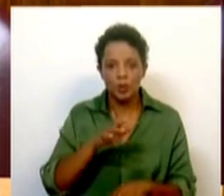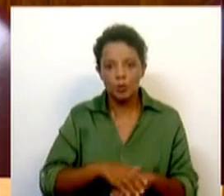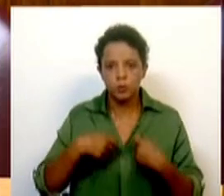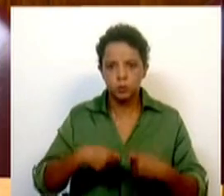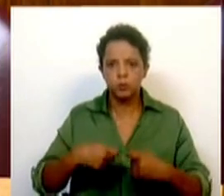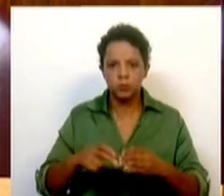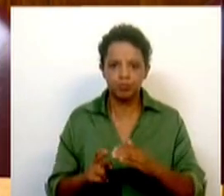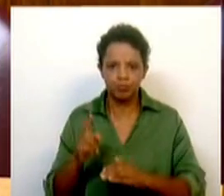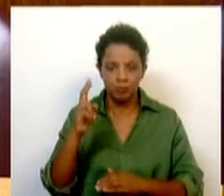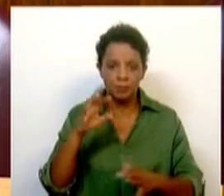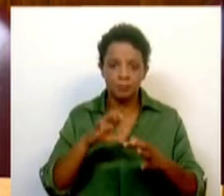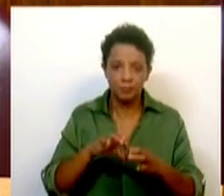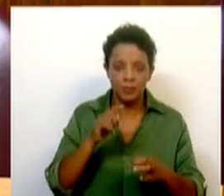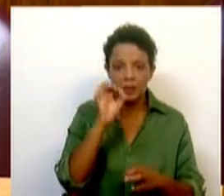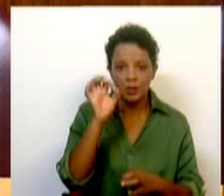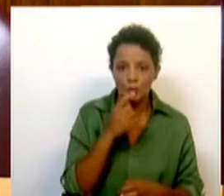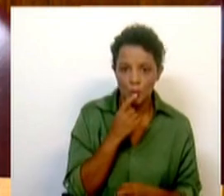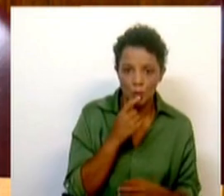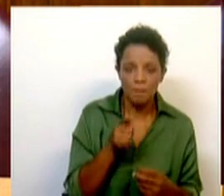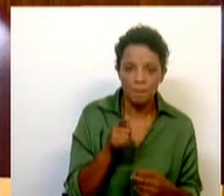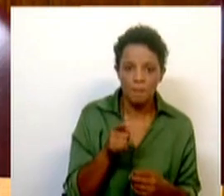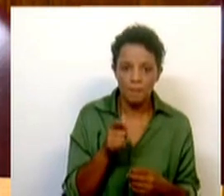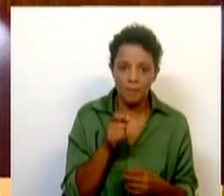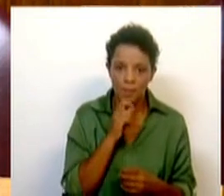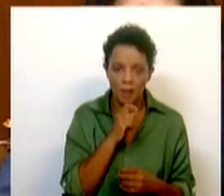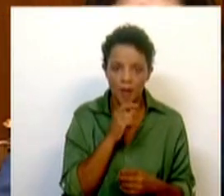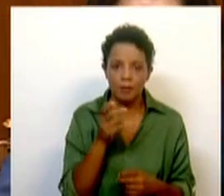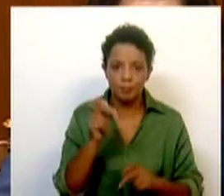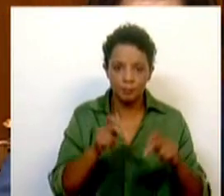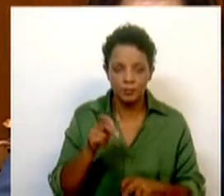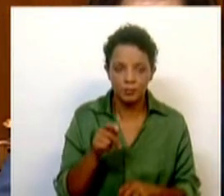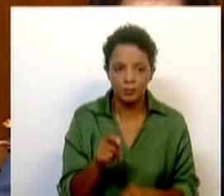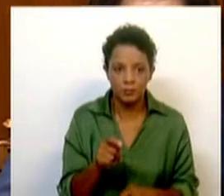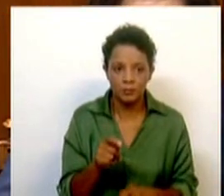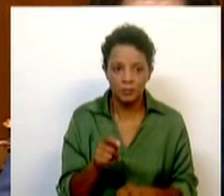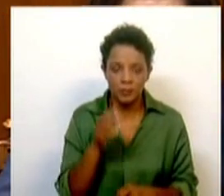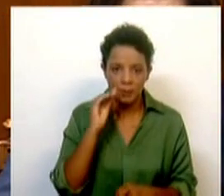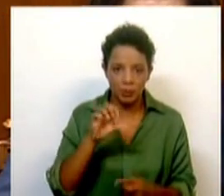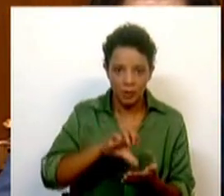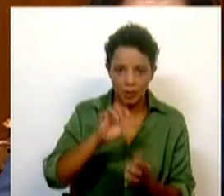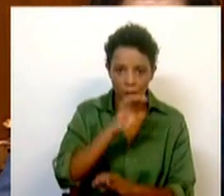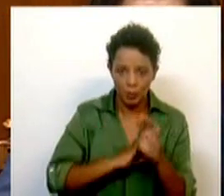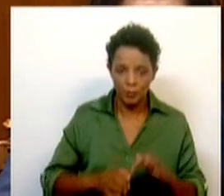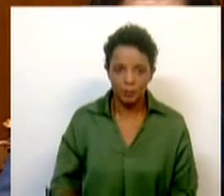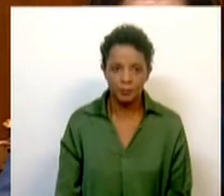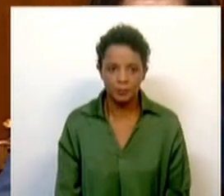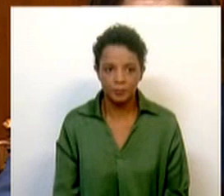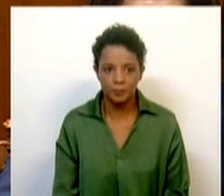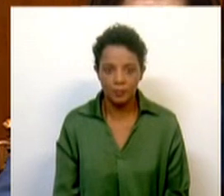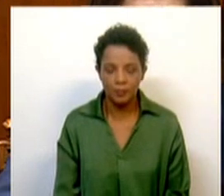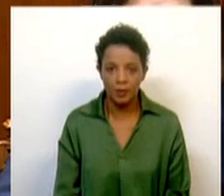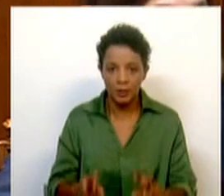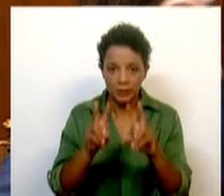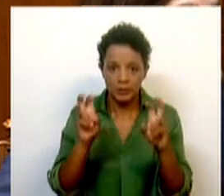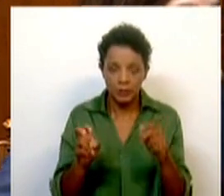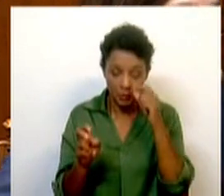custos acrescidos que decorrem do aumento das taxas de juros que têm vindo a ser feita por parte do Banco Central Europeu. Em